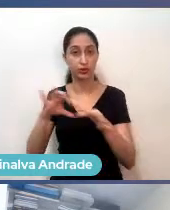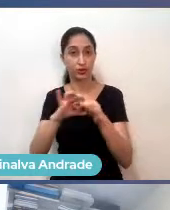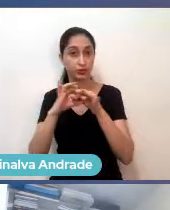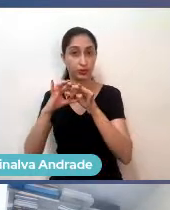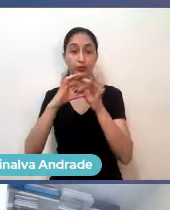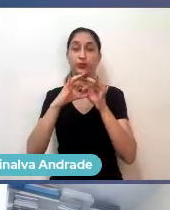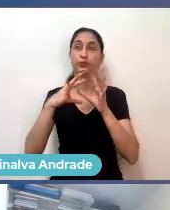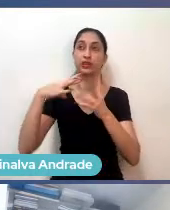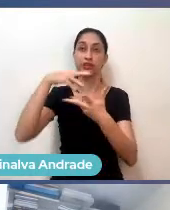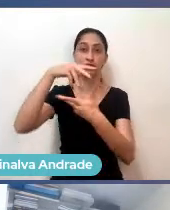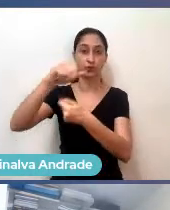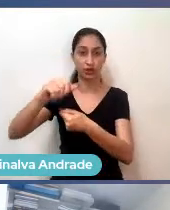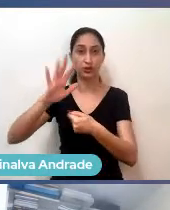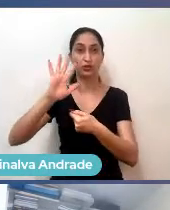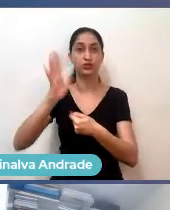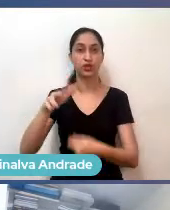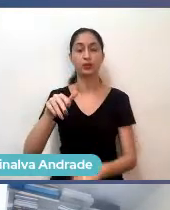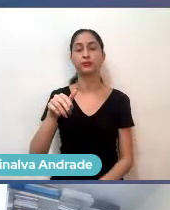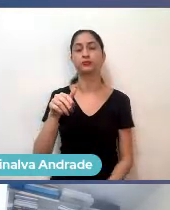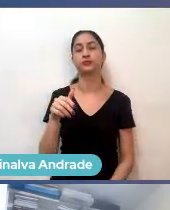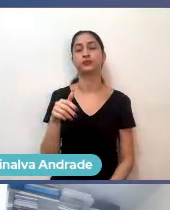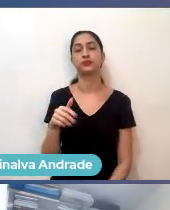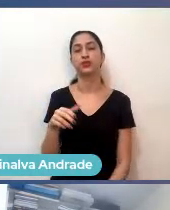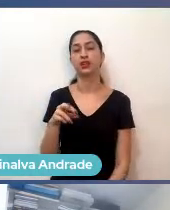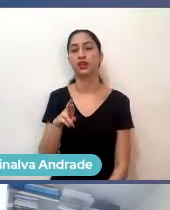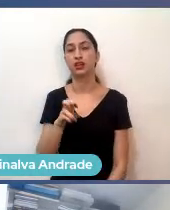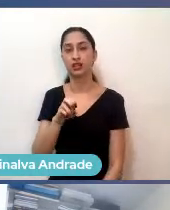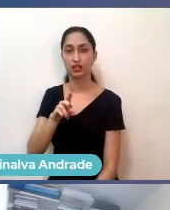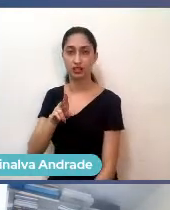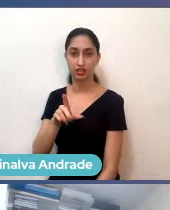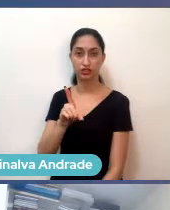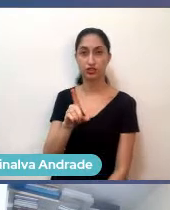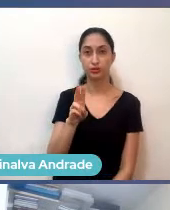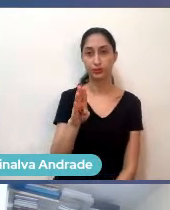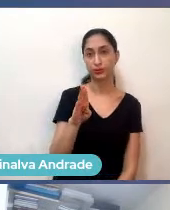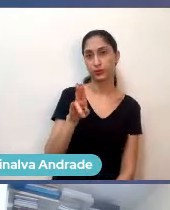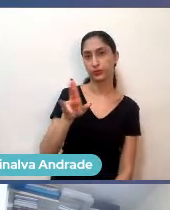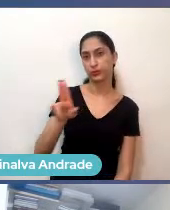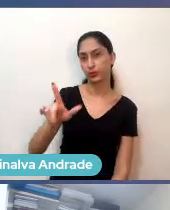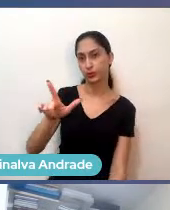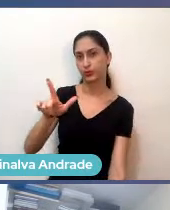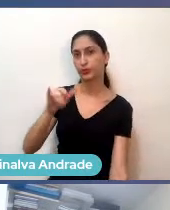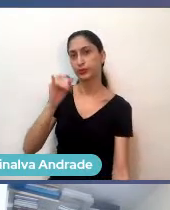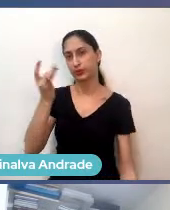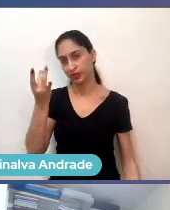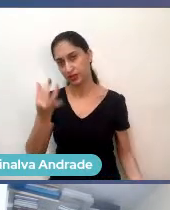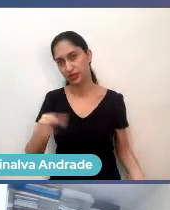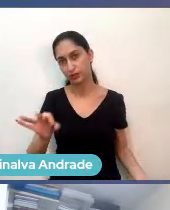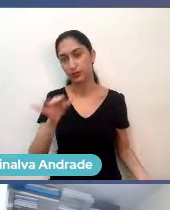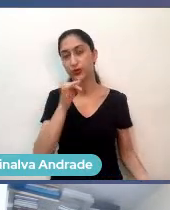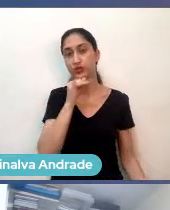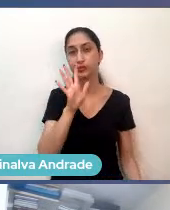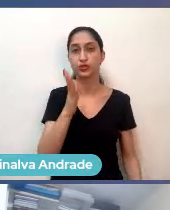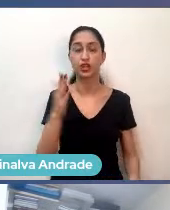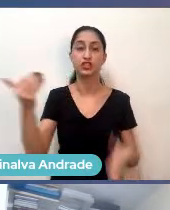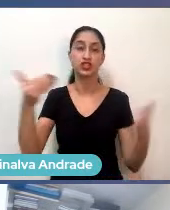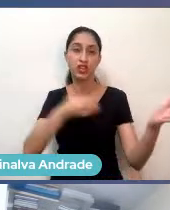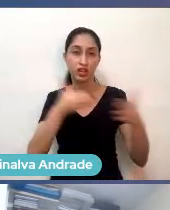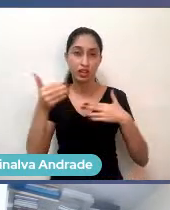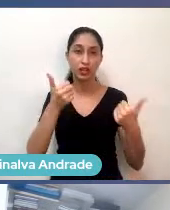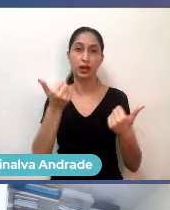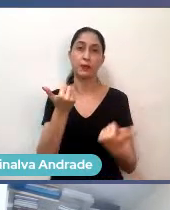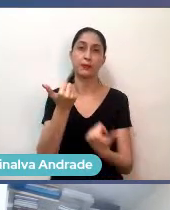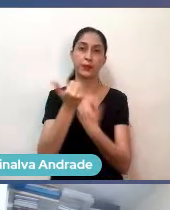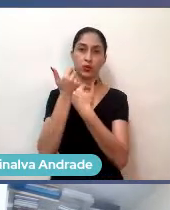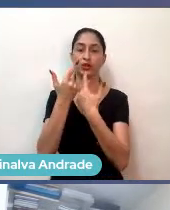faz, a NASA Space, o Red Bull Basement, enfim, todos esses programas, eles vêm chegando e apoiando